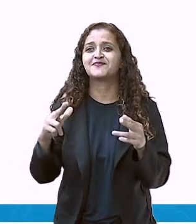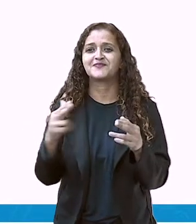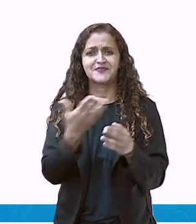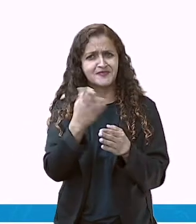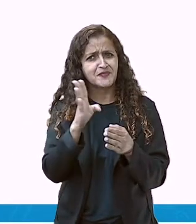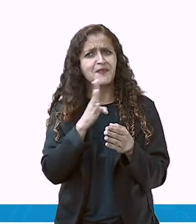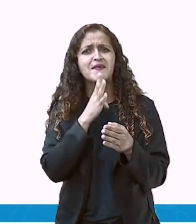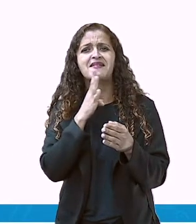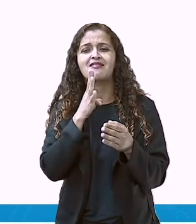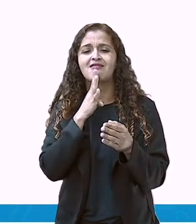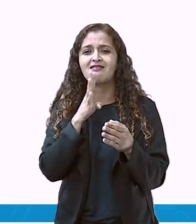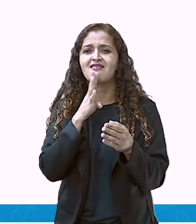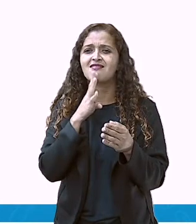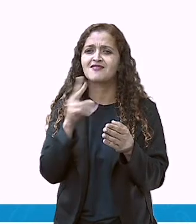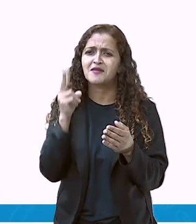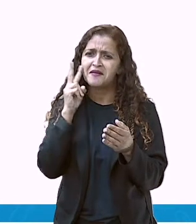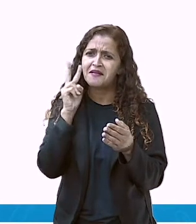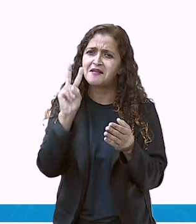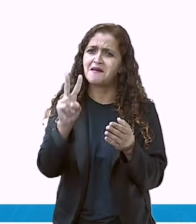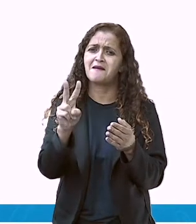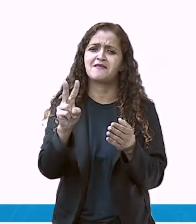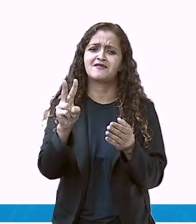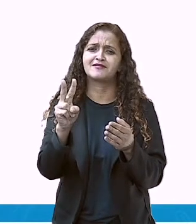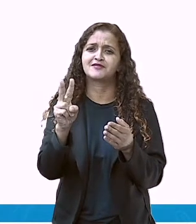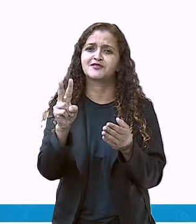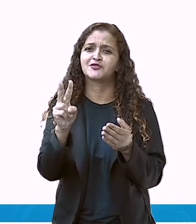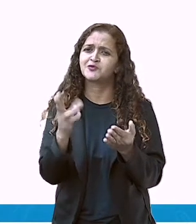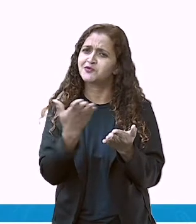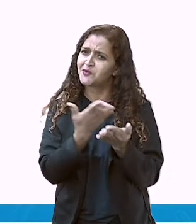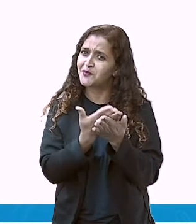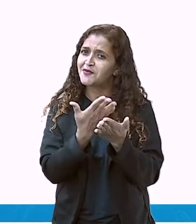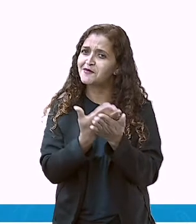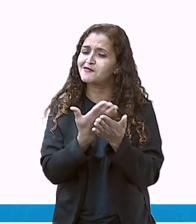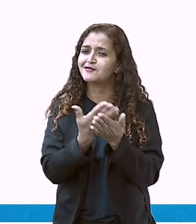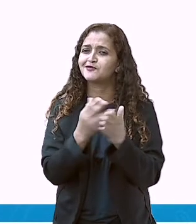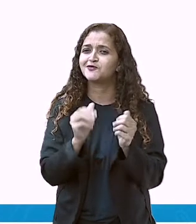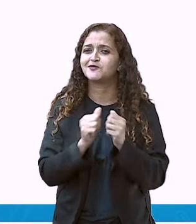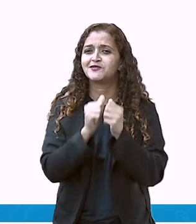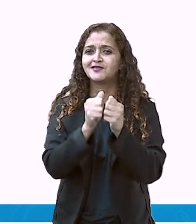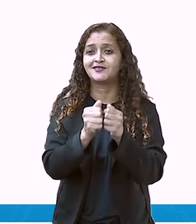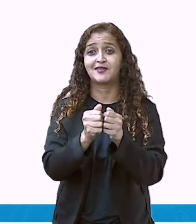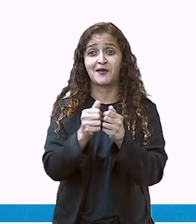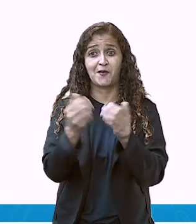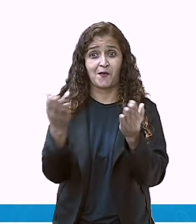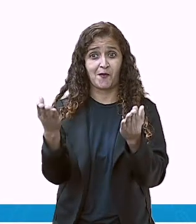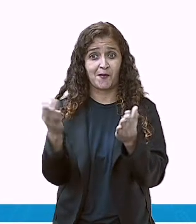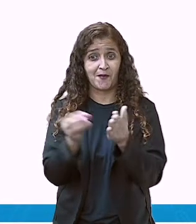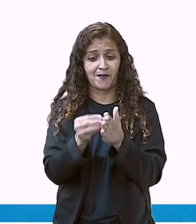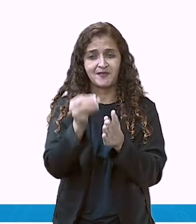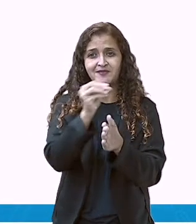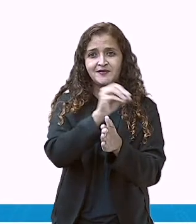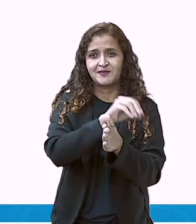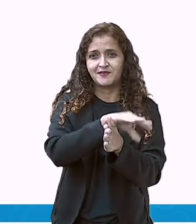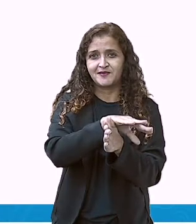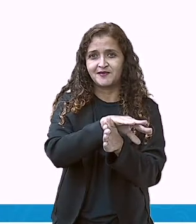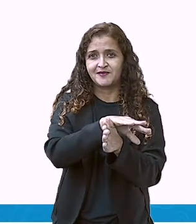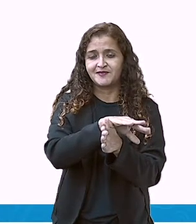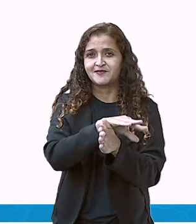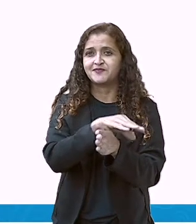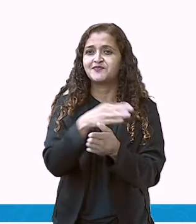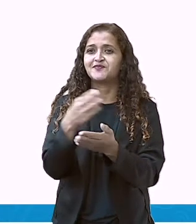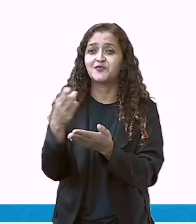já conhecem. Vocês lembram que a gente está estudando bastante os numerais? Agora aqui está o calendário. Nome aqui,